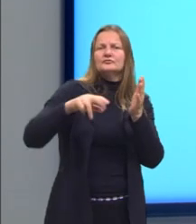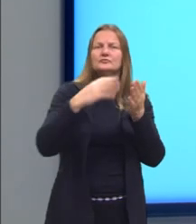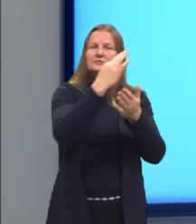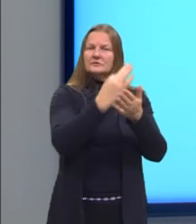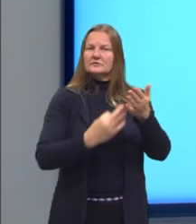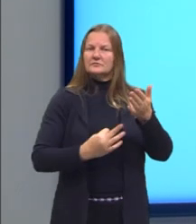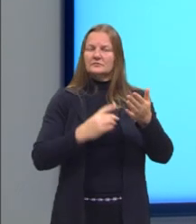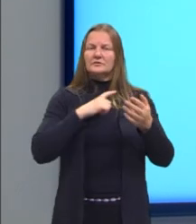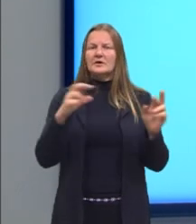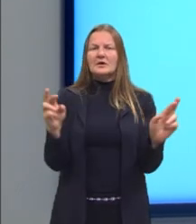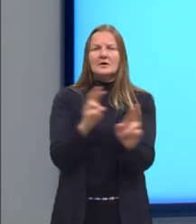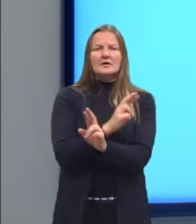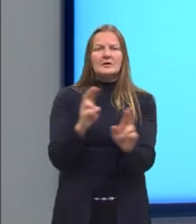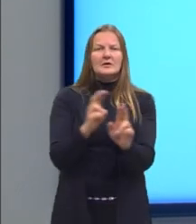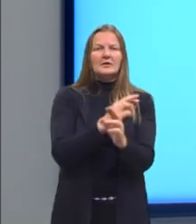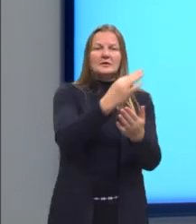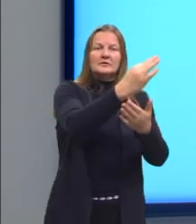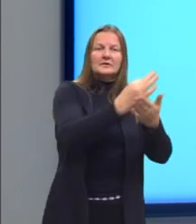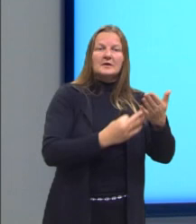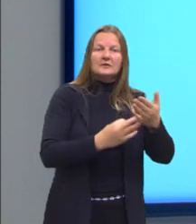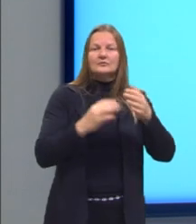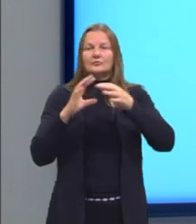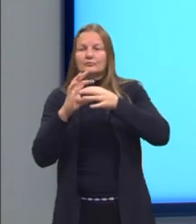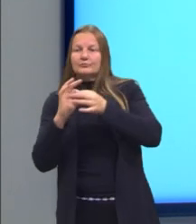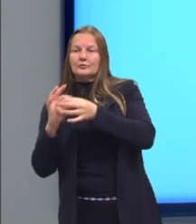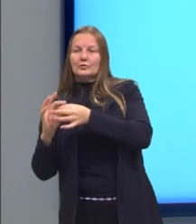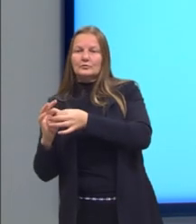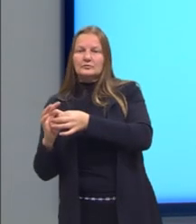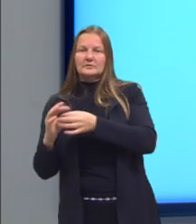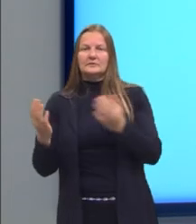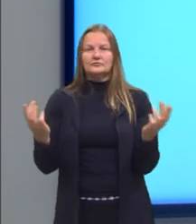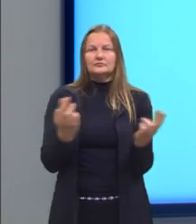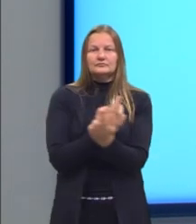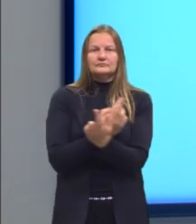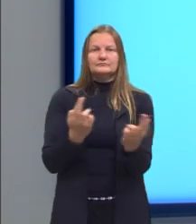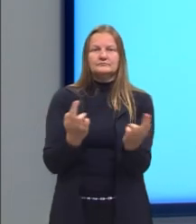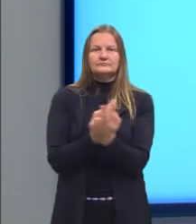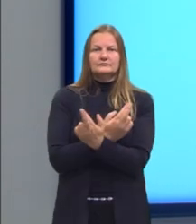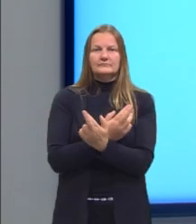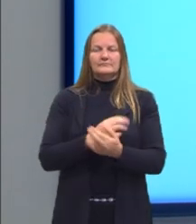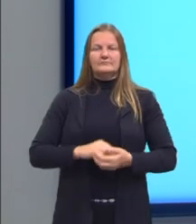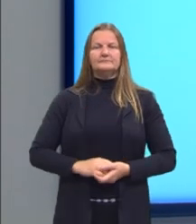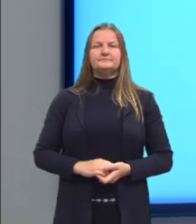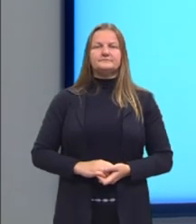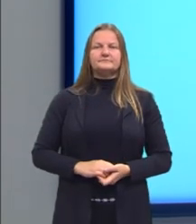de relacionar os textos com os nossos contextos.